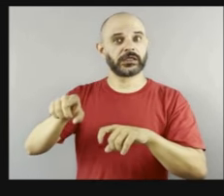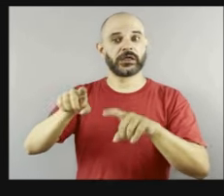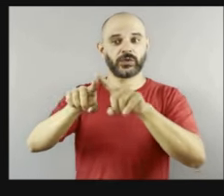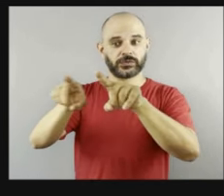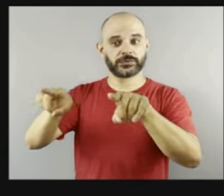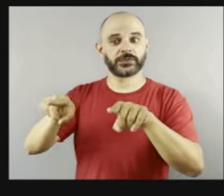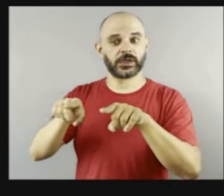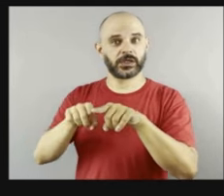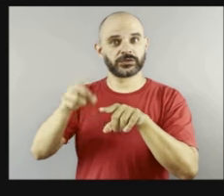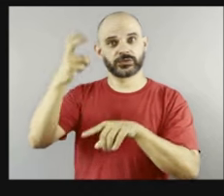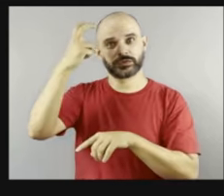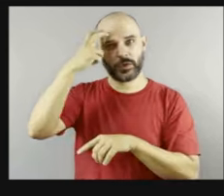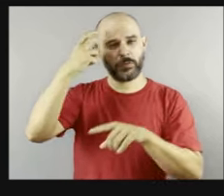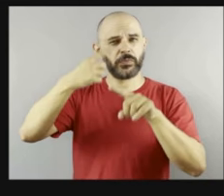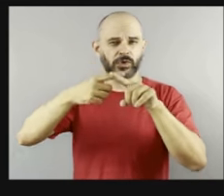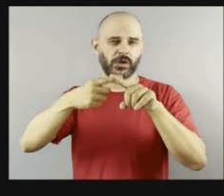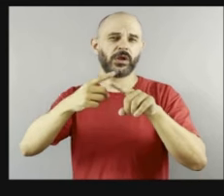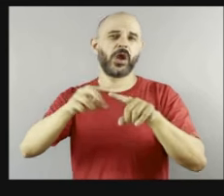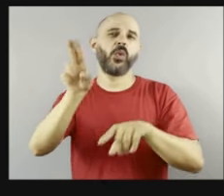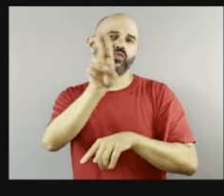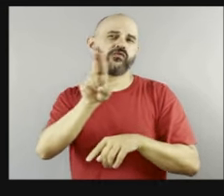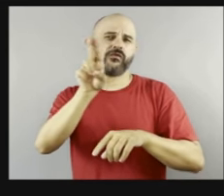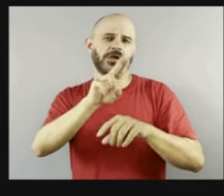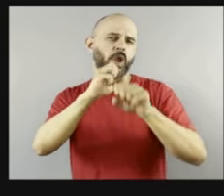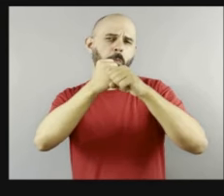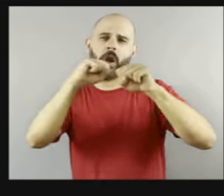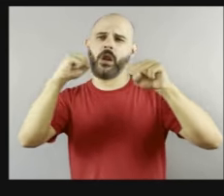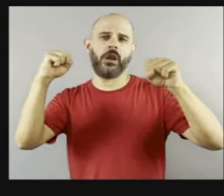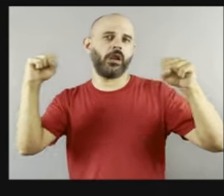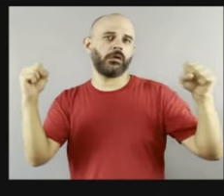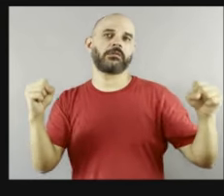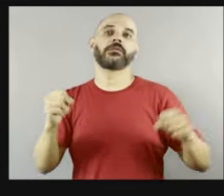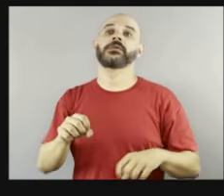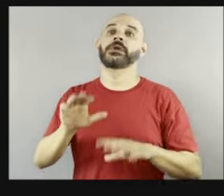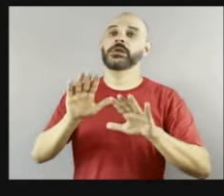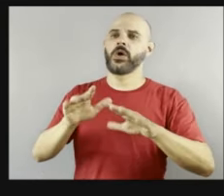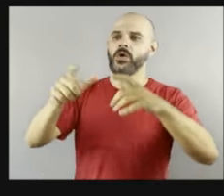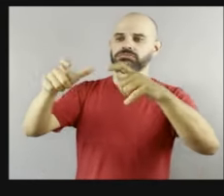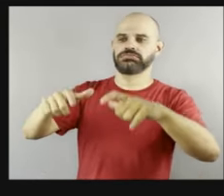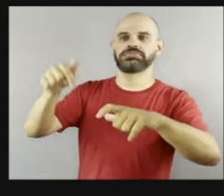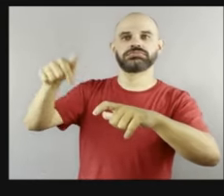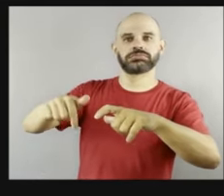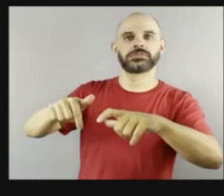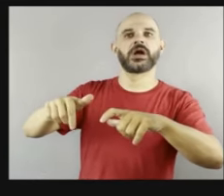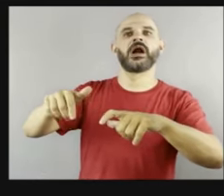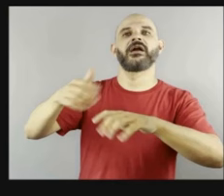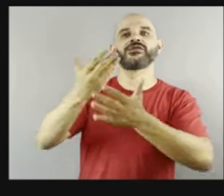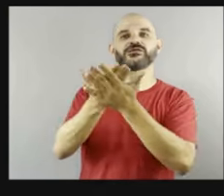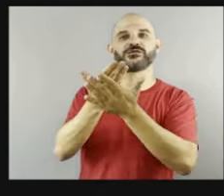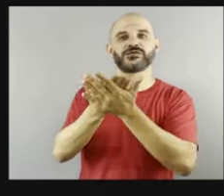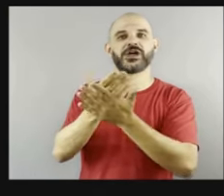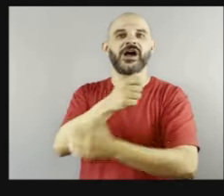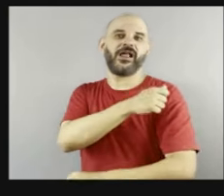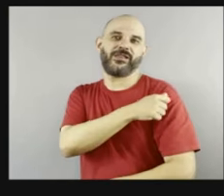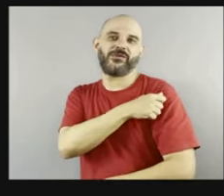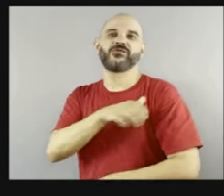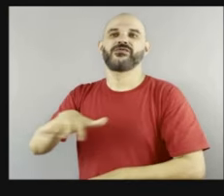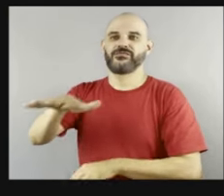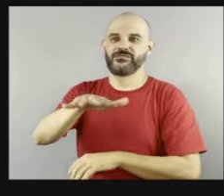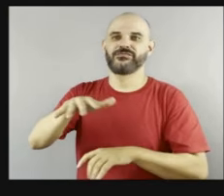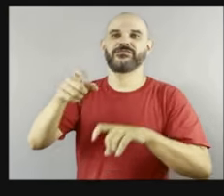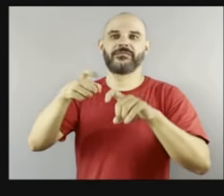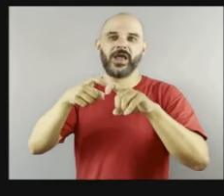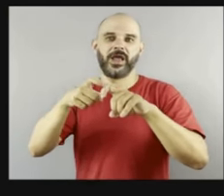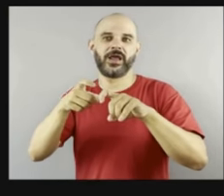Então, você imagina ali os estudantes da área médica, enfermeiros, médicos, tudo ali, cruzando com aquilo,